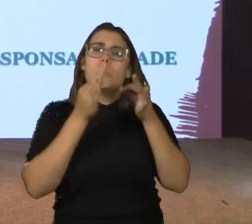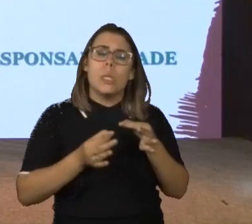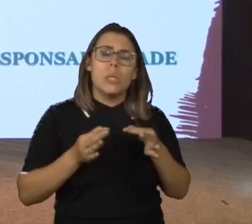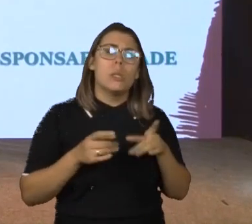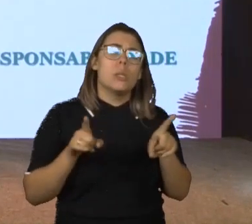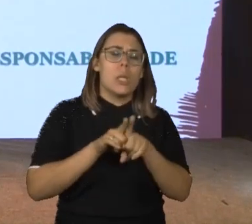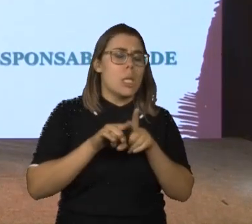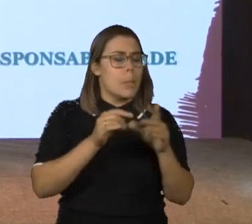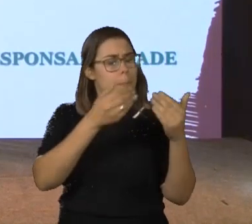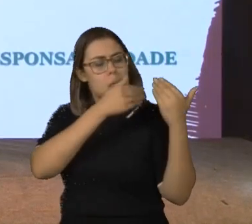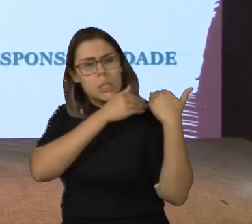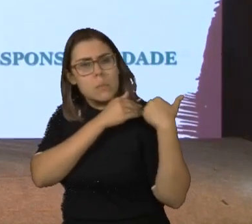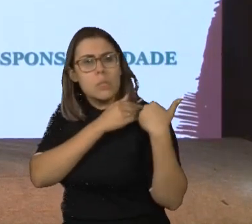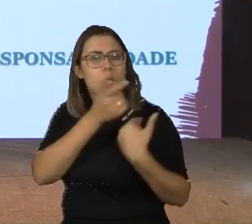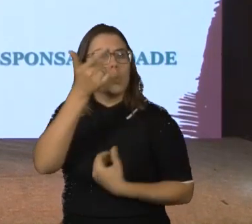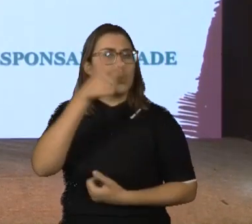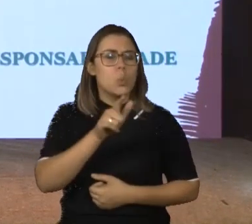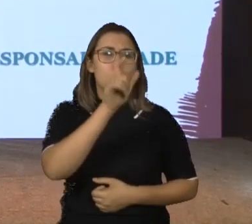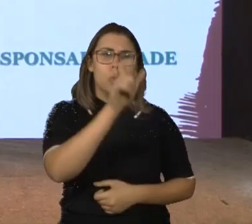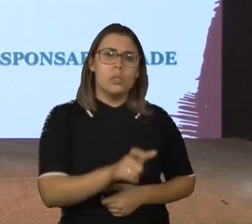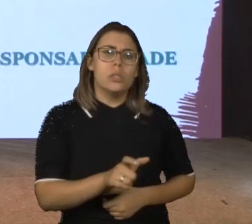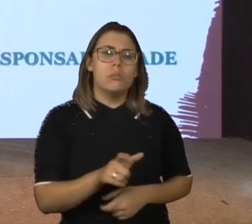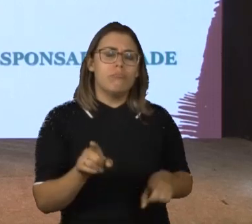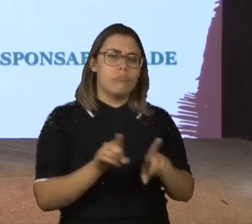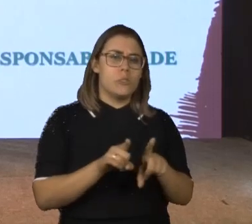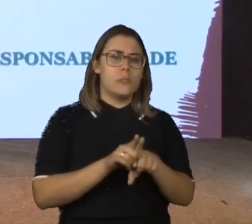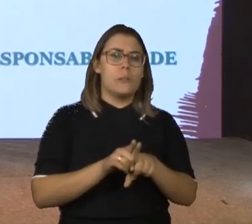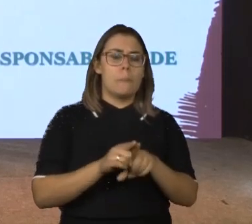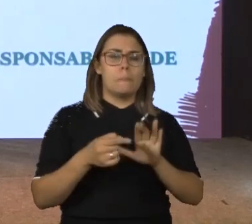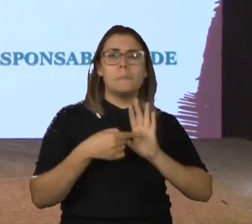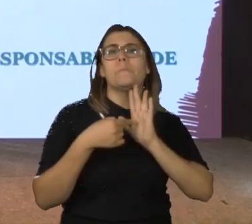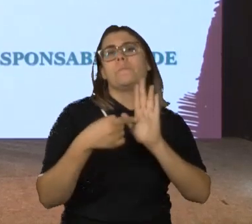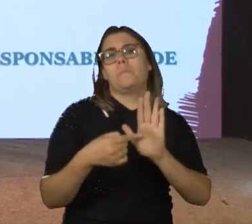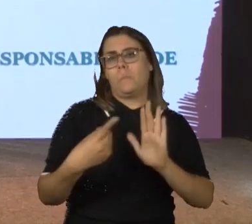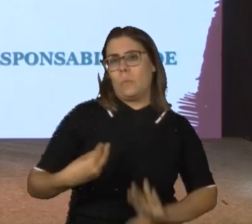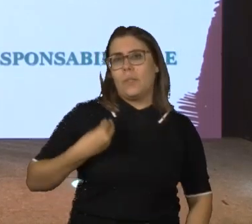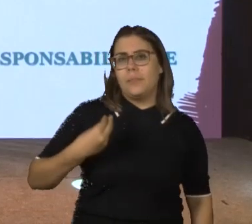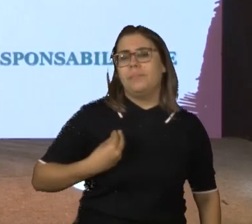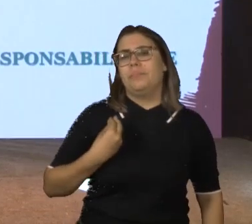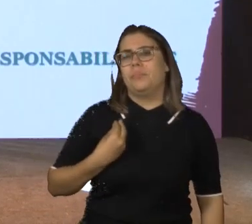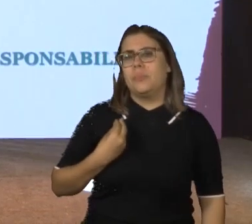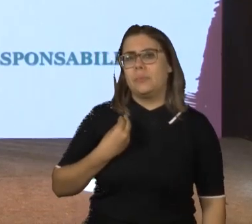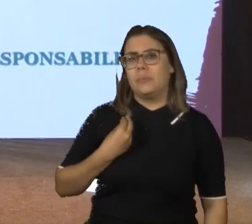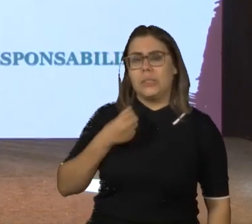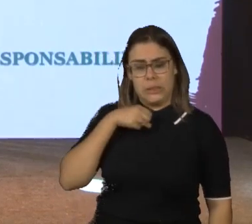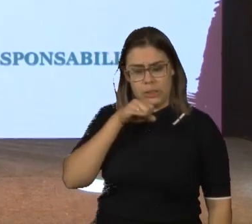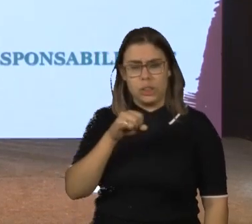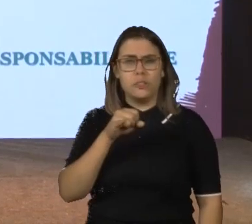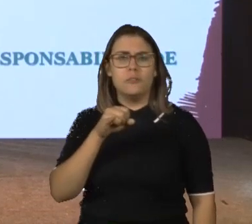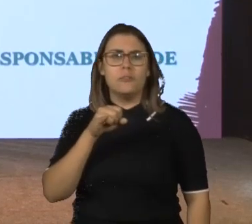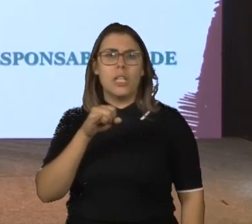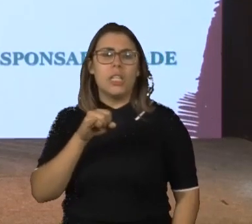geramos responsabilidade do outro, damos uma realidade de vida, e, se tiver a educação